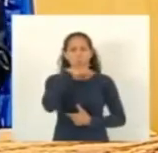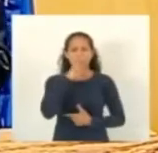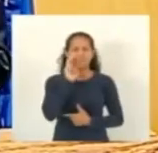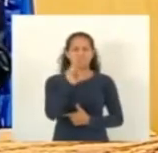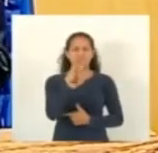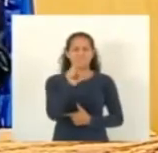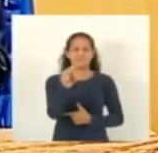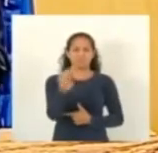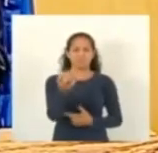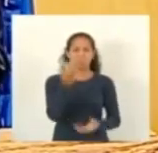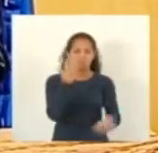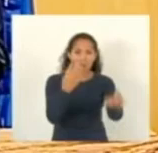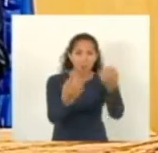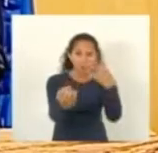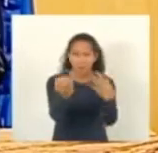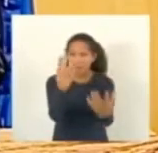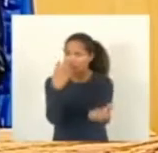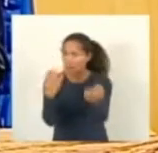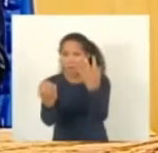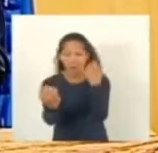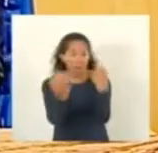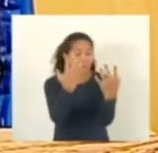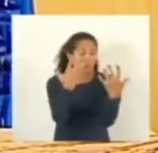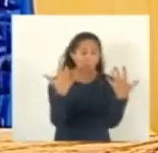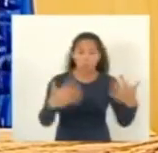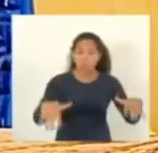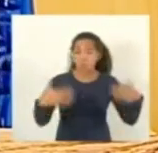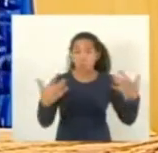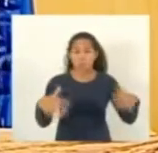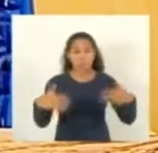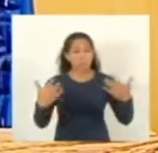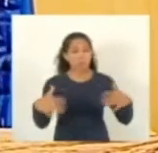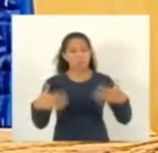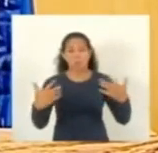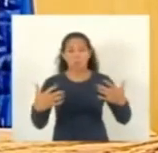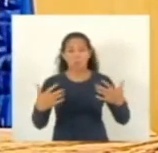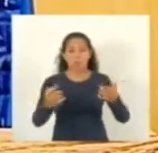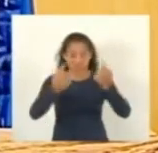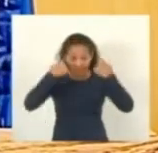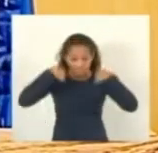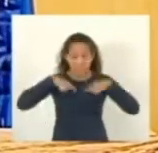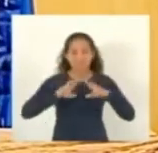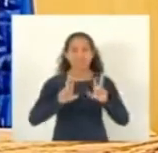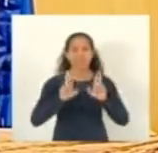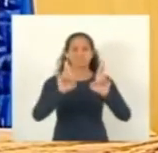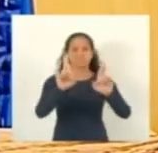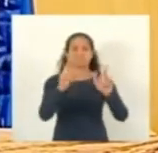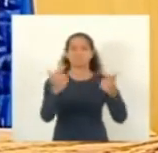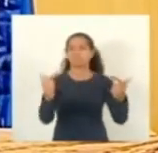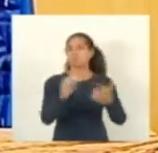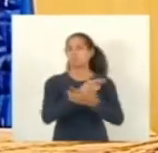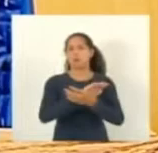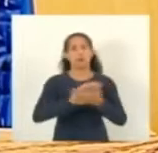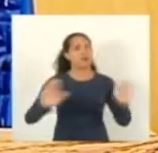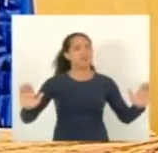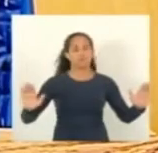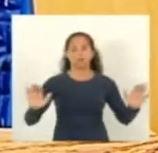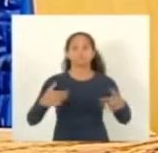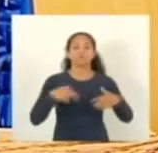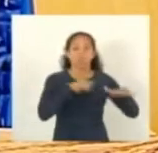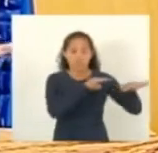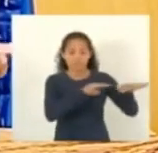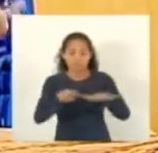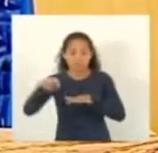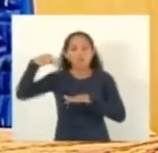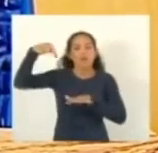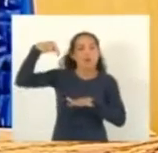você recebe todos os dias que chega a causar uma certa desesperança então que essa semana sirva também